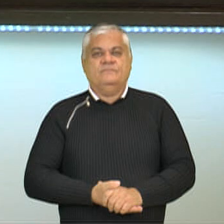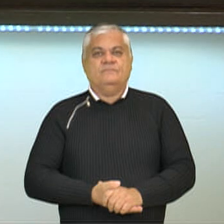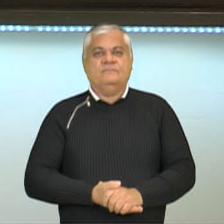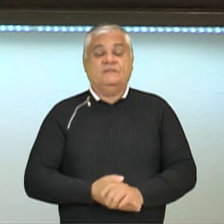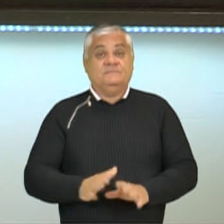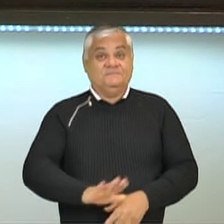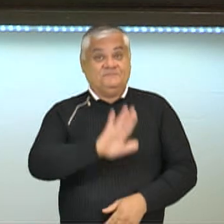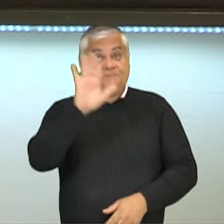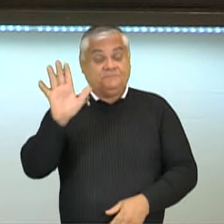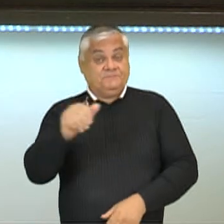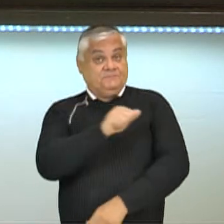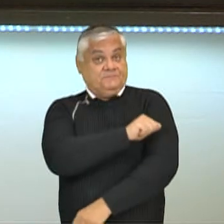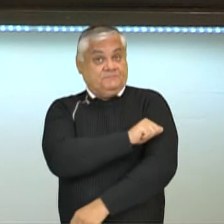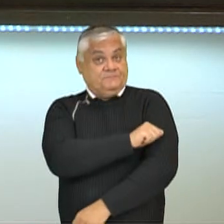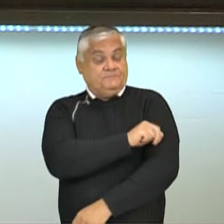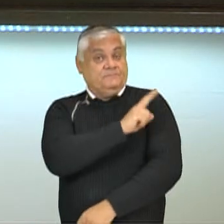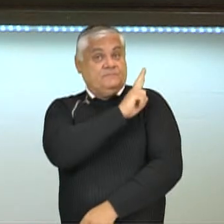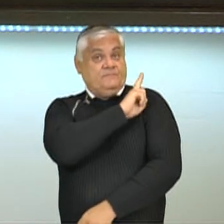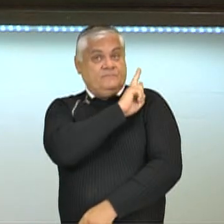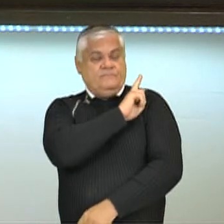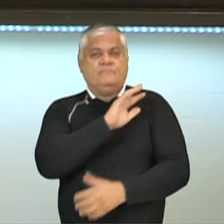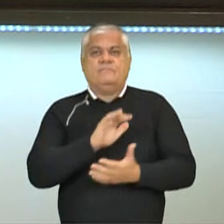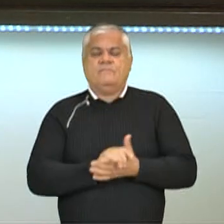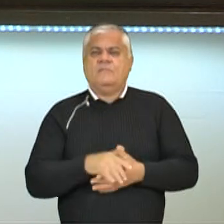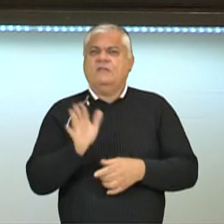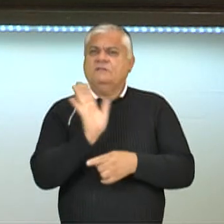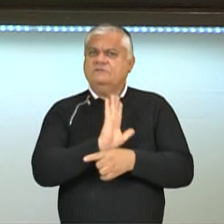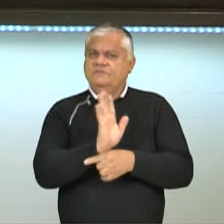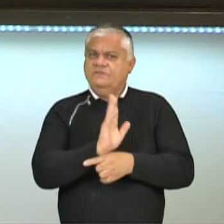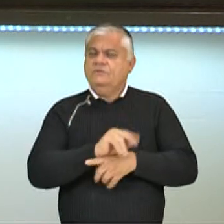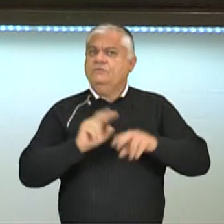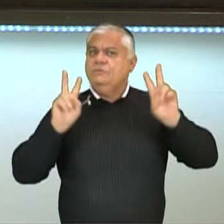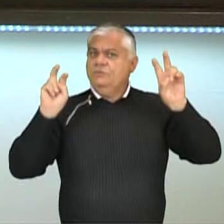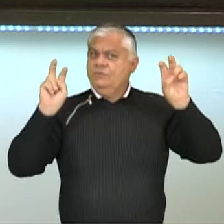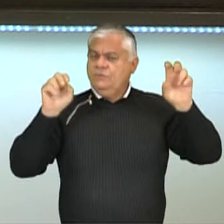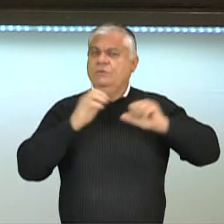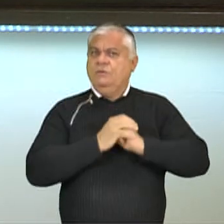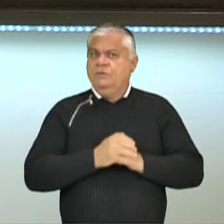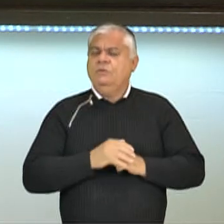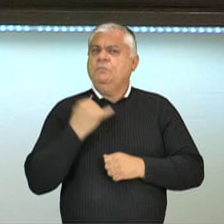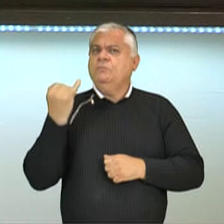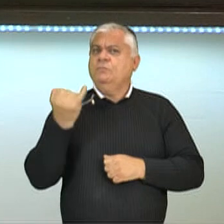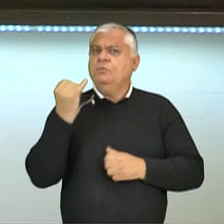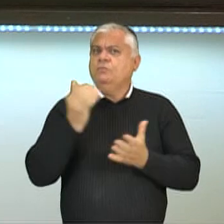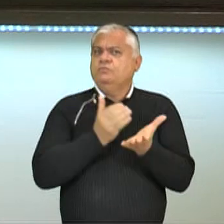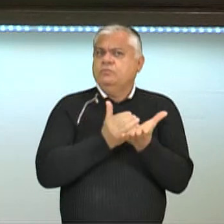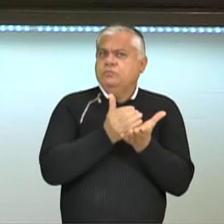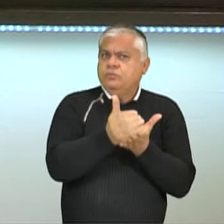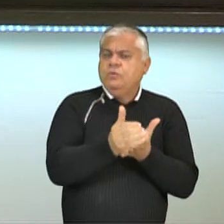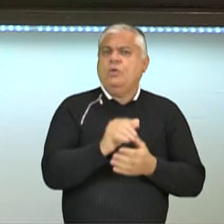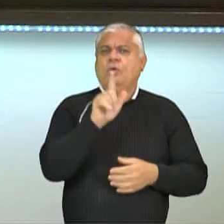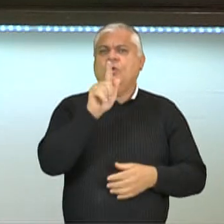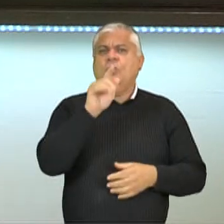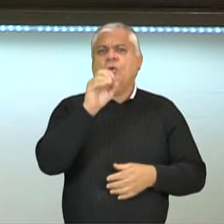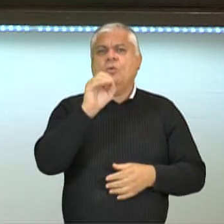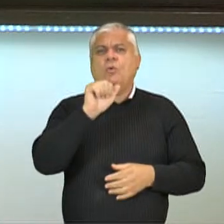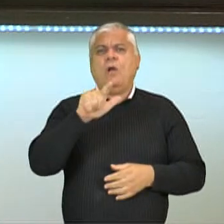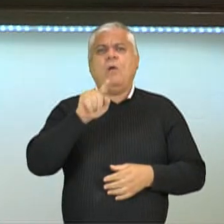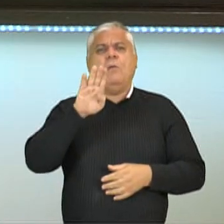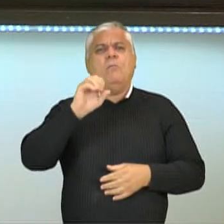Olá, estudantes da segunda série! Neste vídeo nós vamos falar sobre a introdução ao goalball.